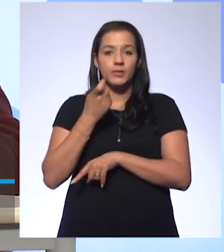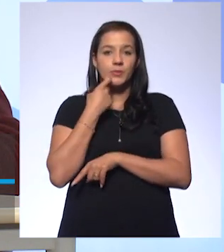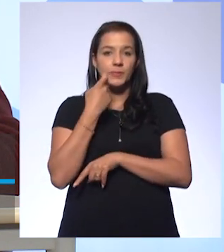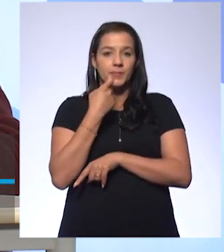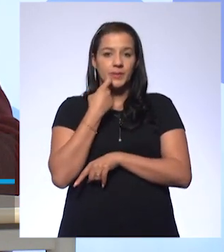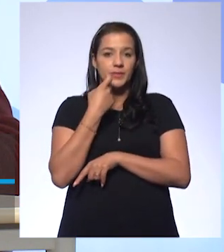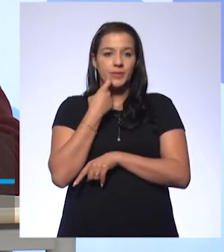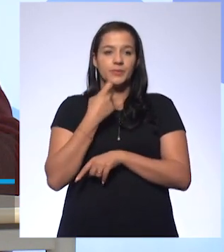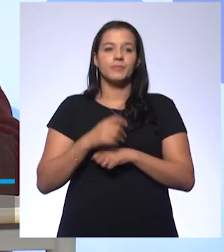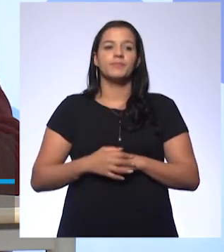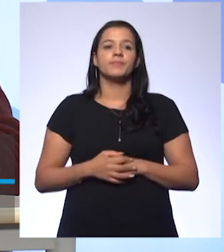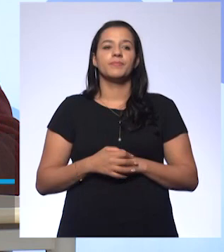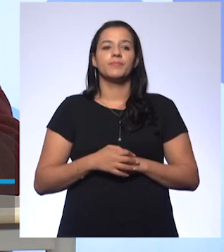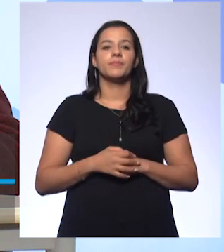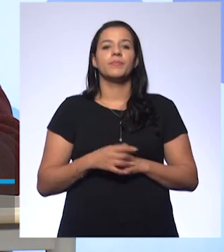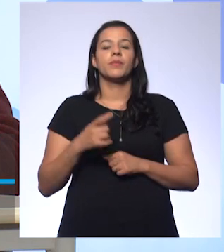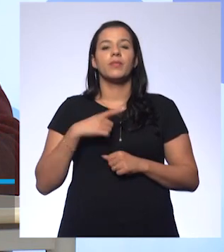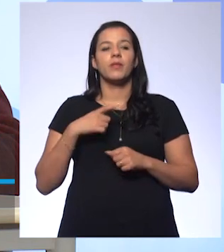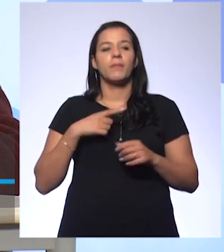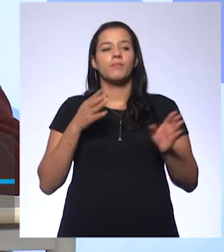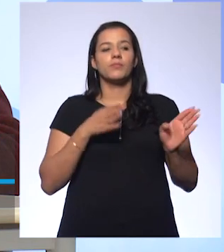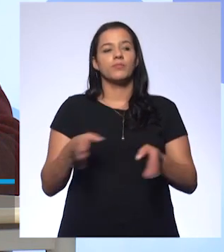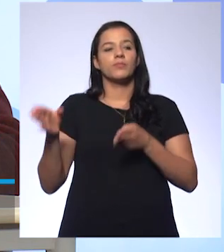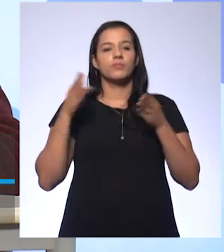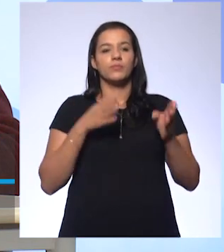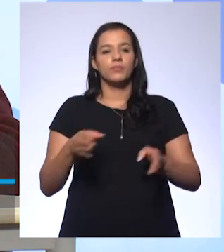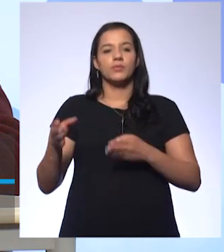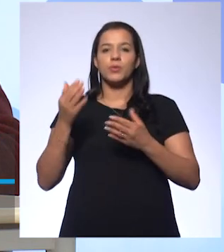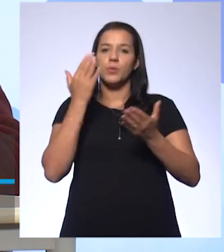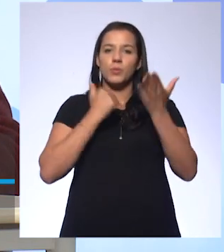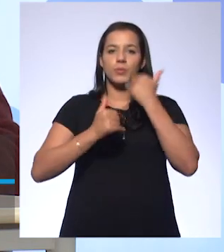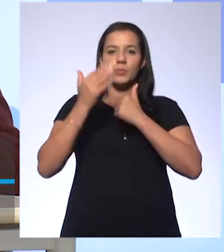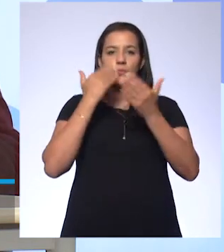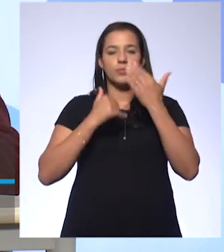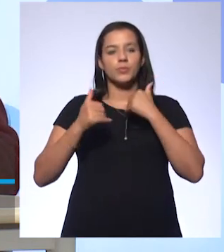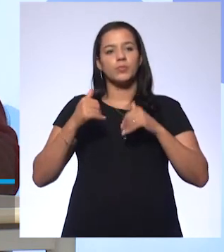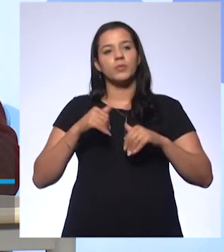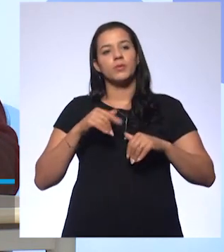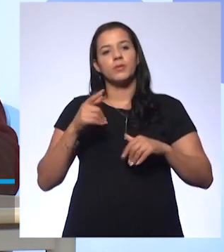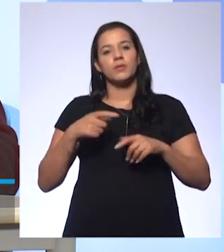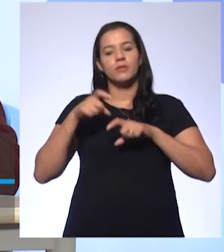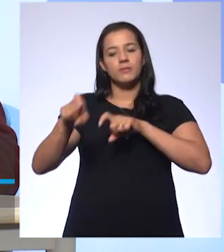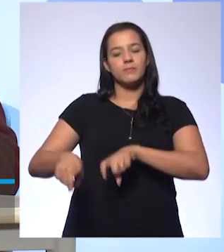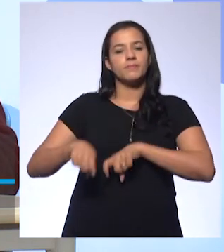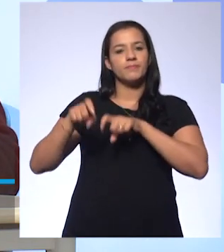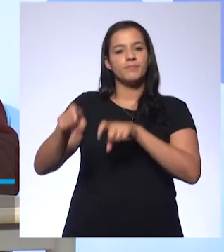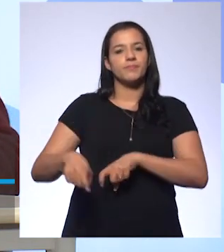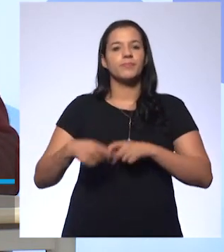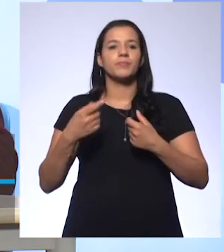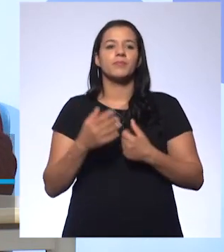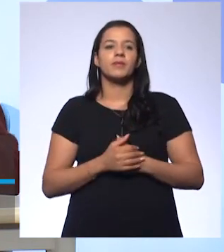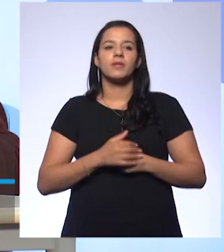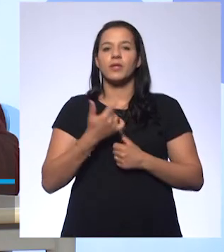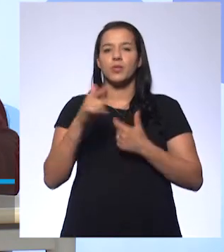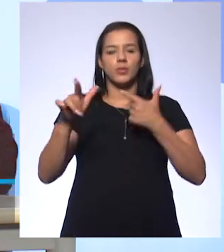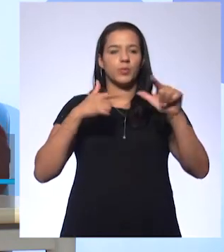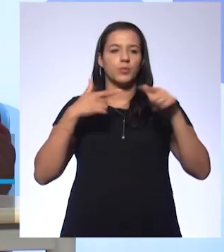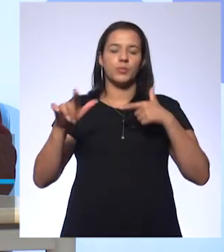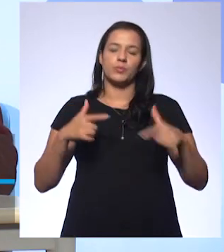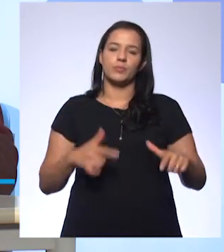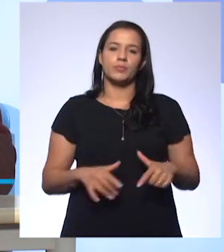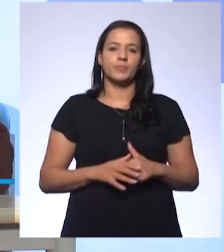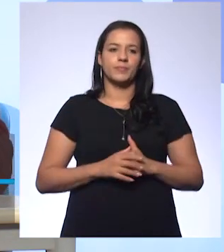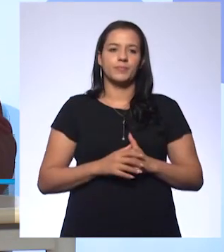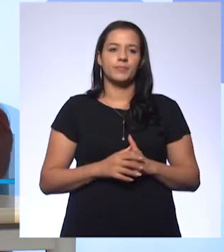professor Adriano, produção de alimentos. E o professor Carlos disse que esse conhecimento é muito utilizado na agricultura, na piscicultura, etc, etc.